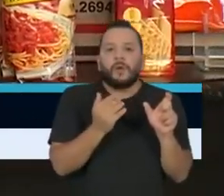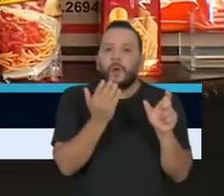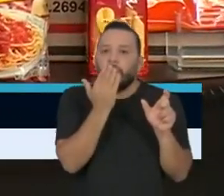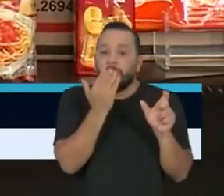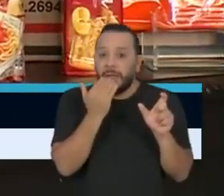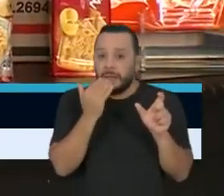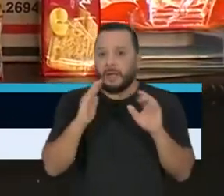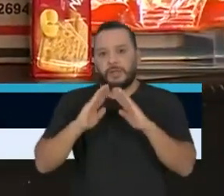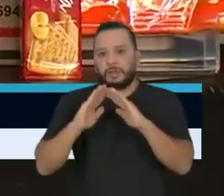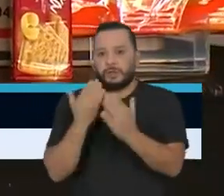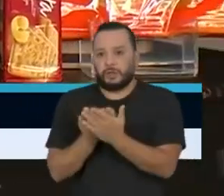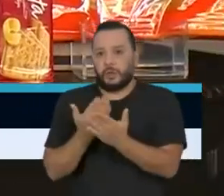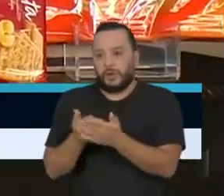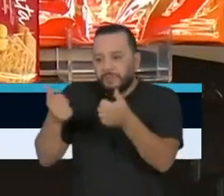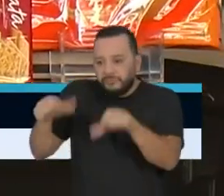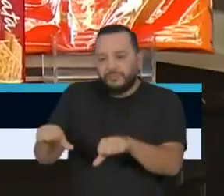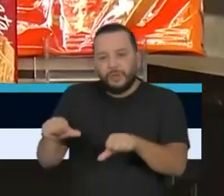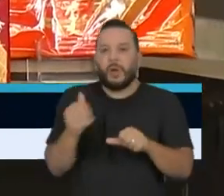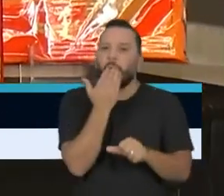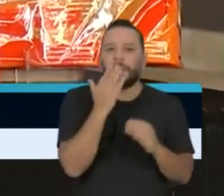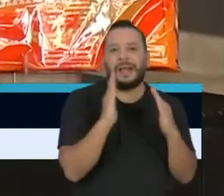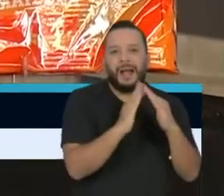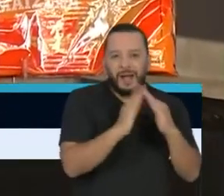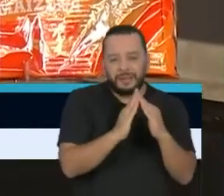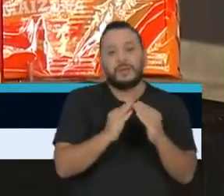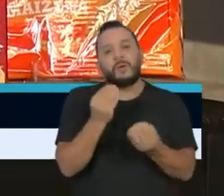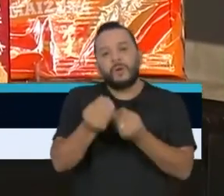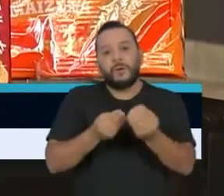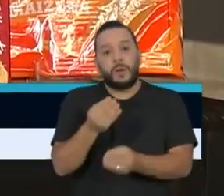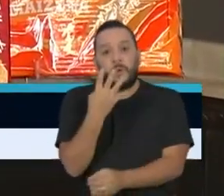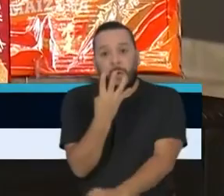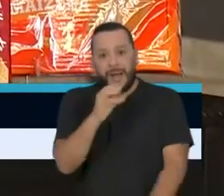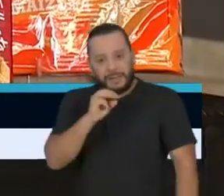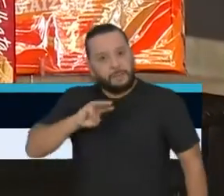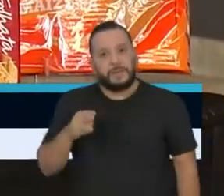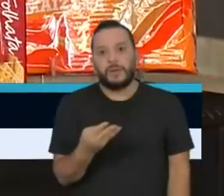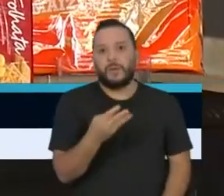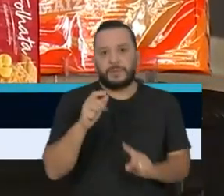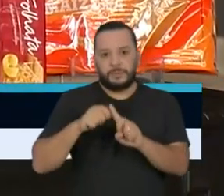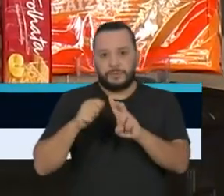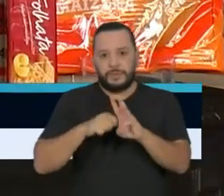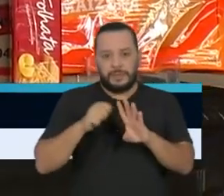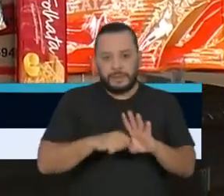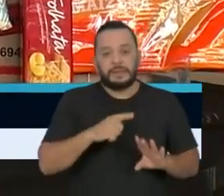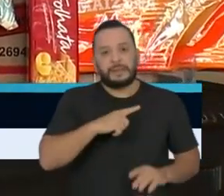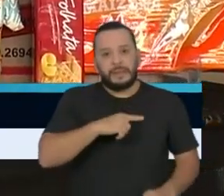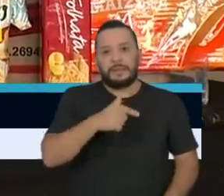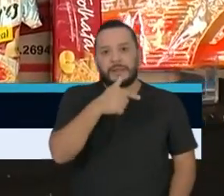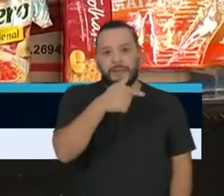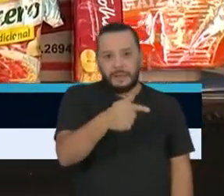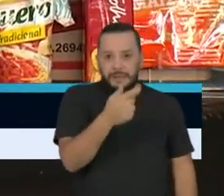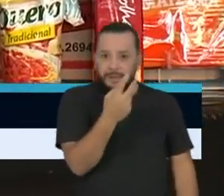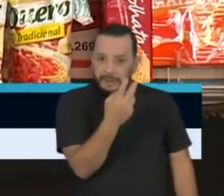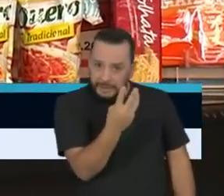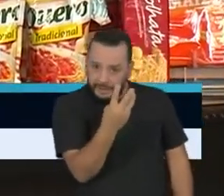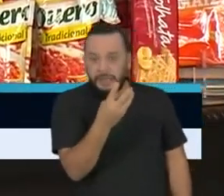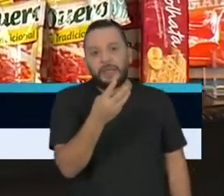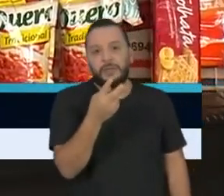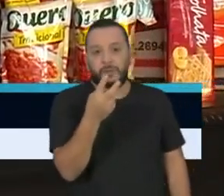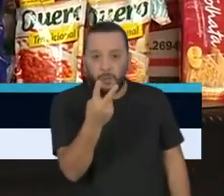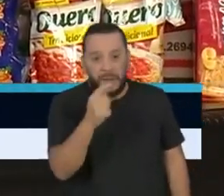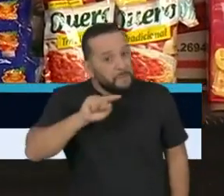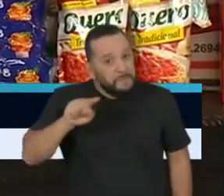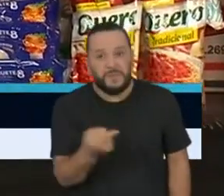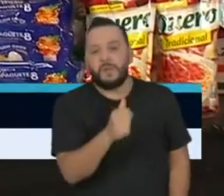Educação, que remonta a R$ 40 milhões por mês, em que 732 mil alunos da rede de ensino